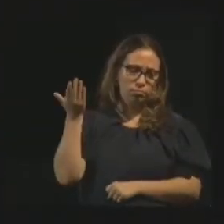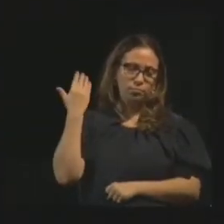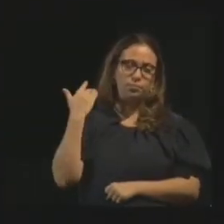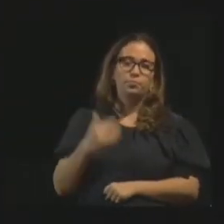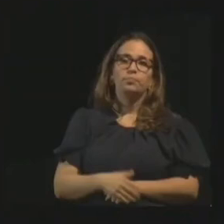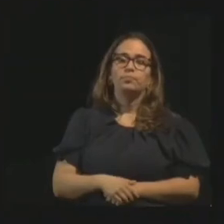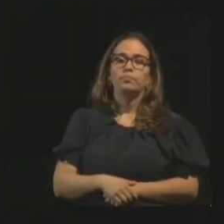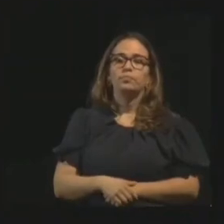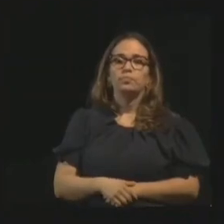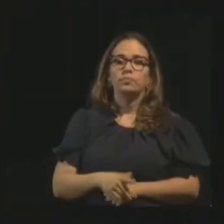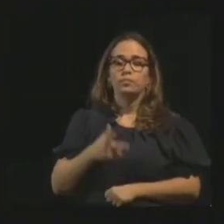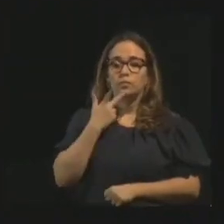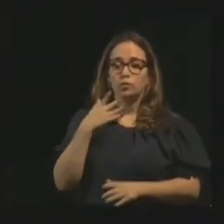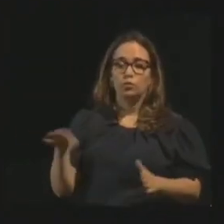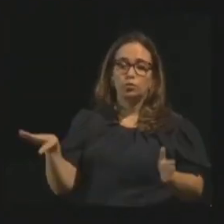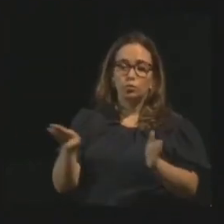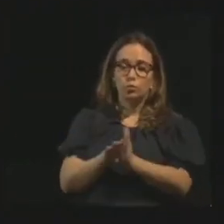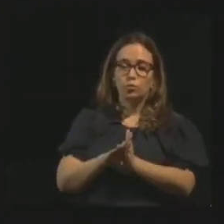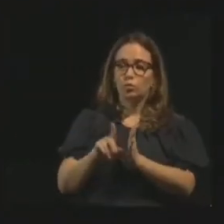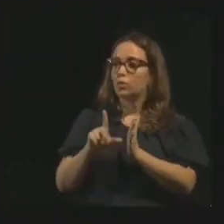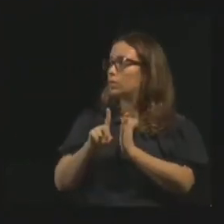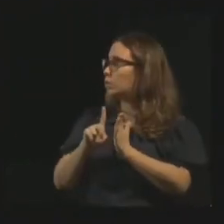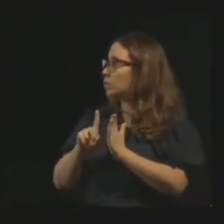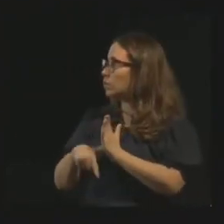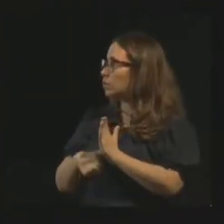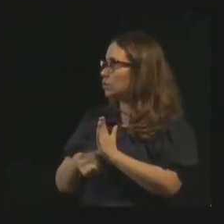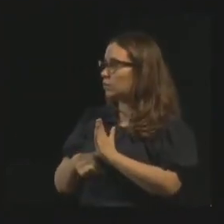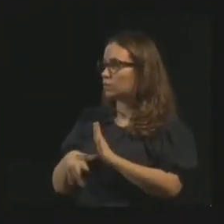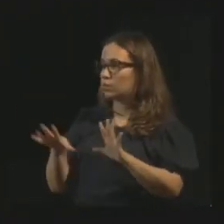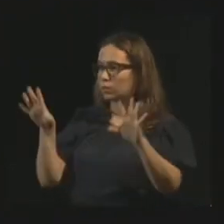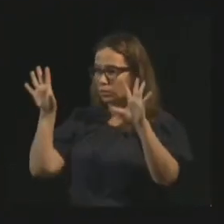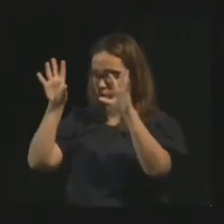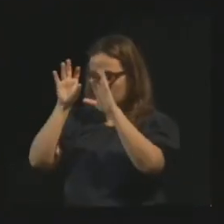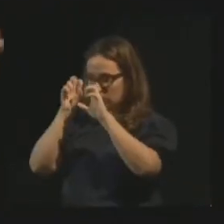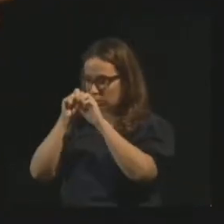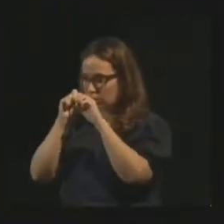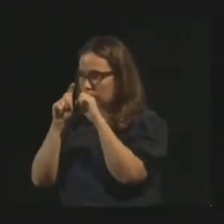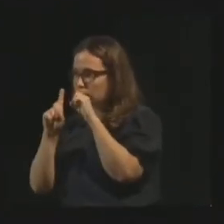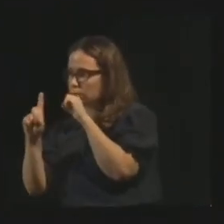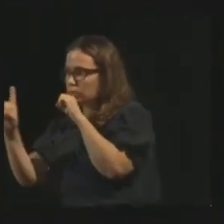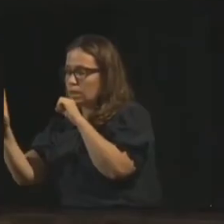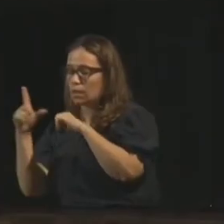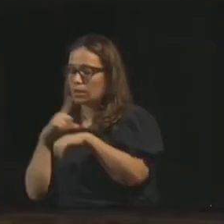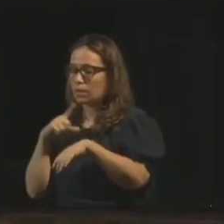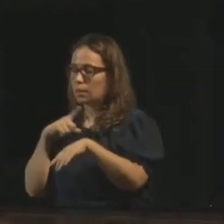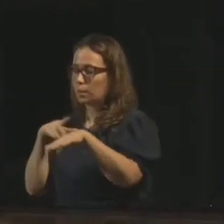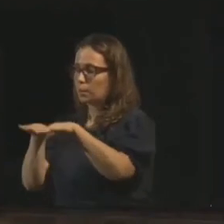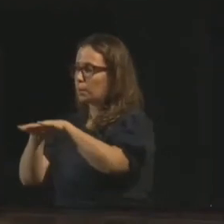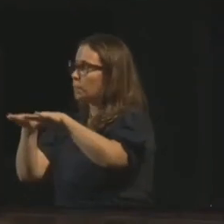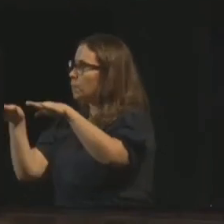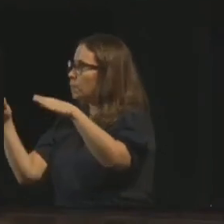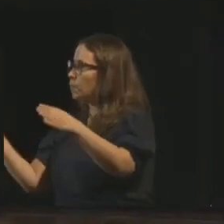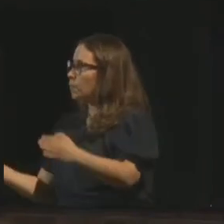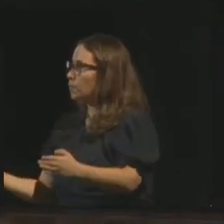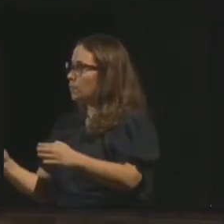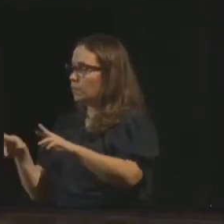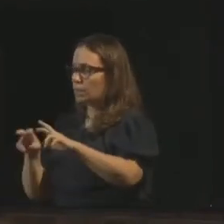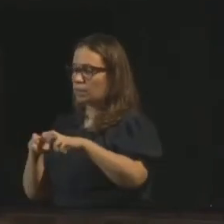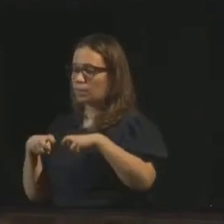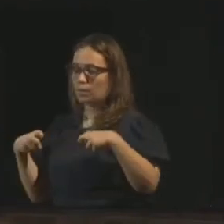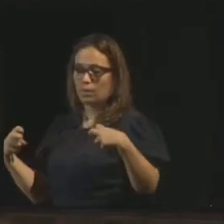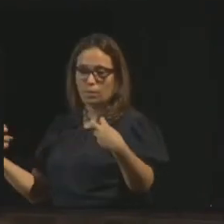E ela disse que chegou atrasada, que estava naquela penumbra, naquela escuridão. Tinha uma mesa e estava tendo a reunião